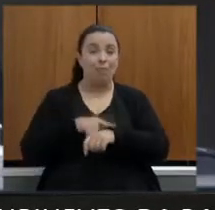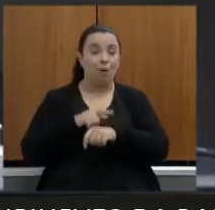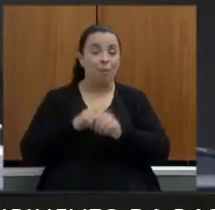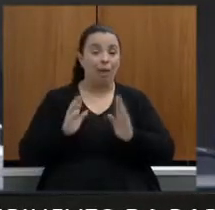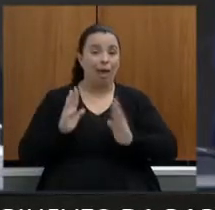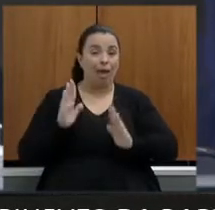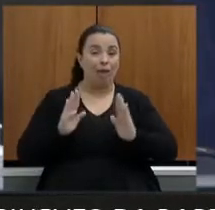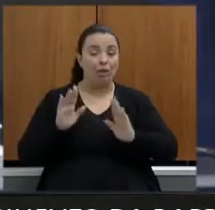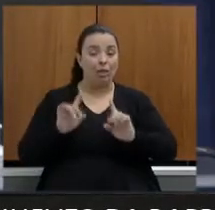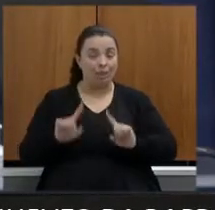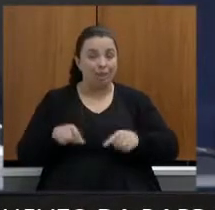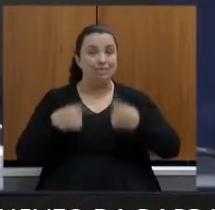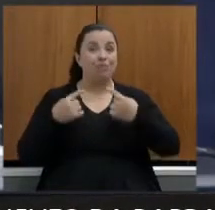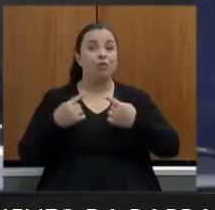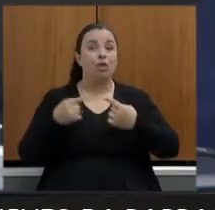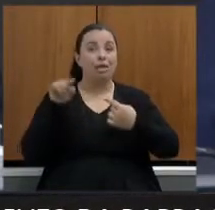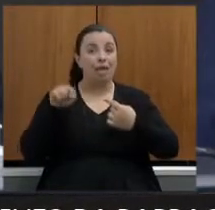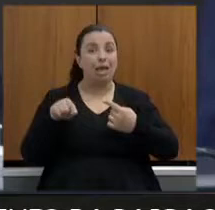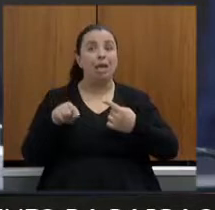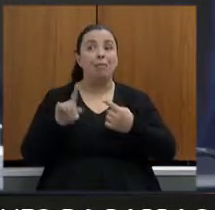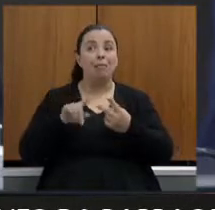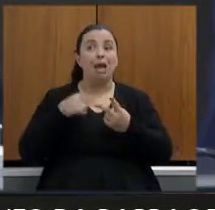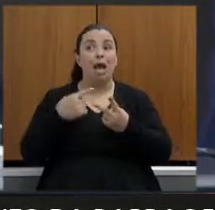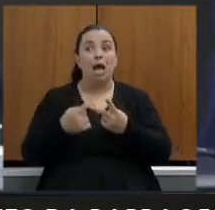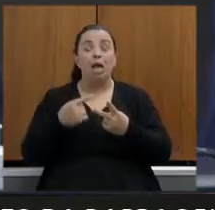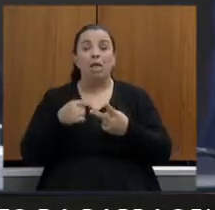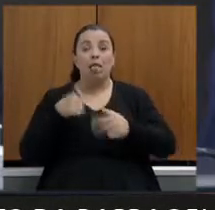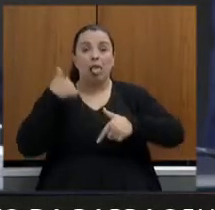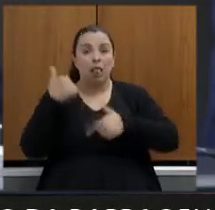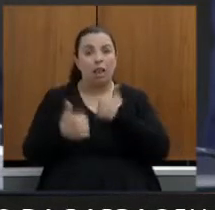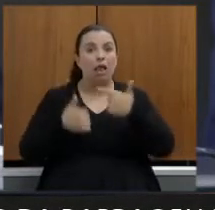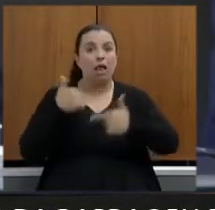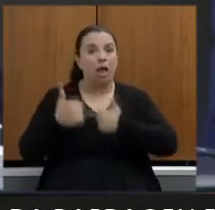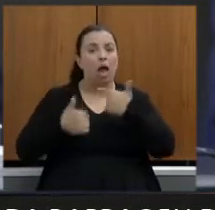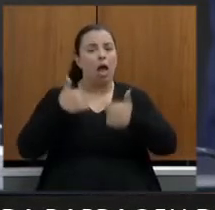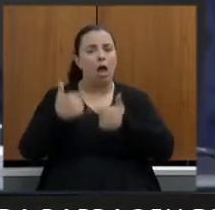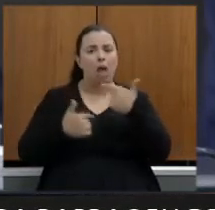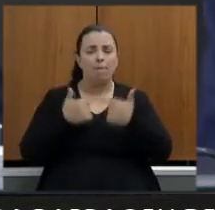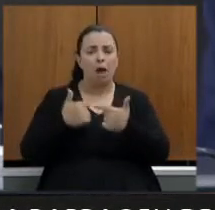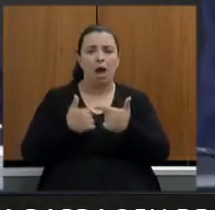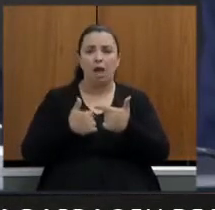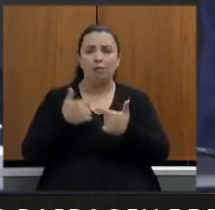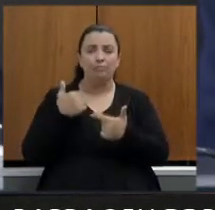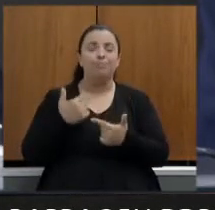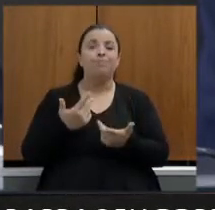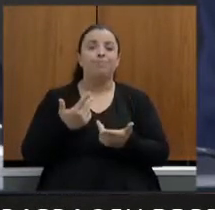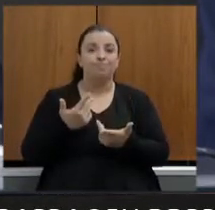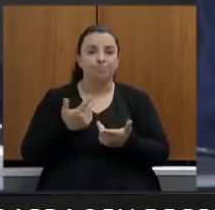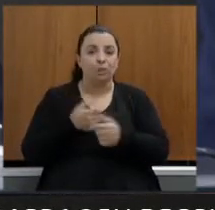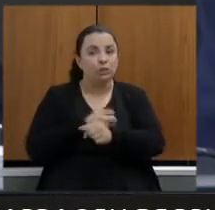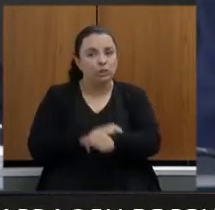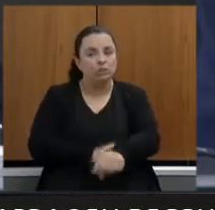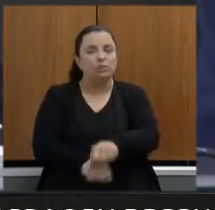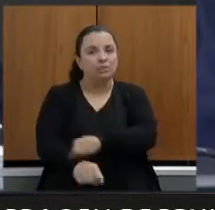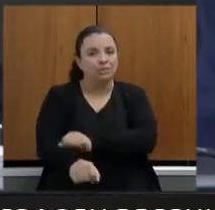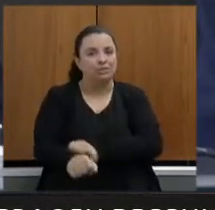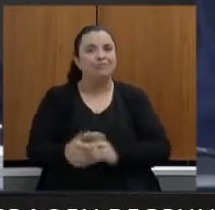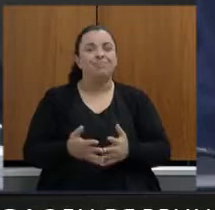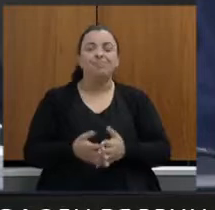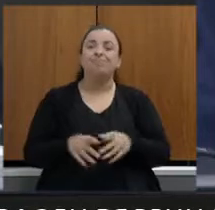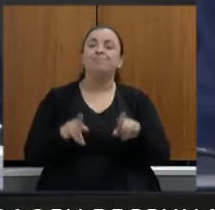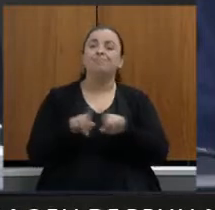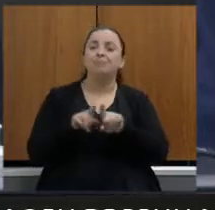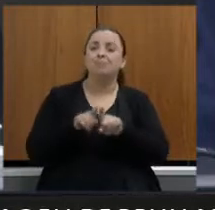dedicado ao trabalho de uma maneira incansável segundo lugar pela competência porque deputado Becher